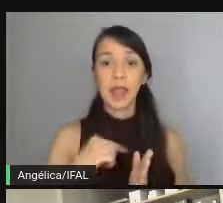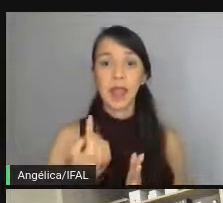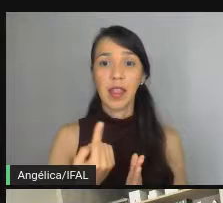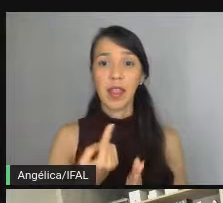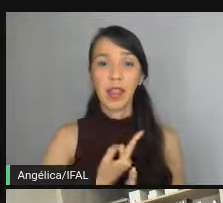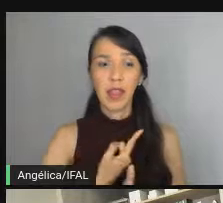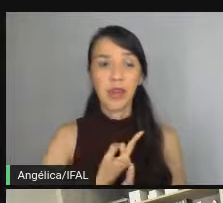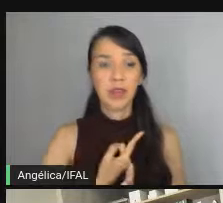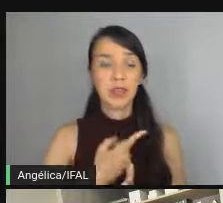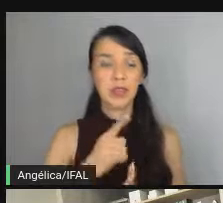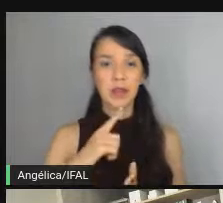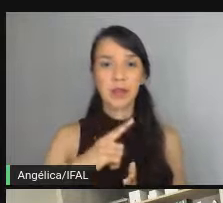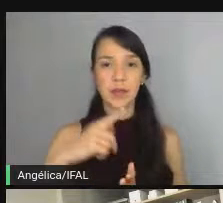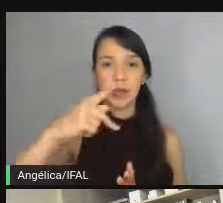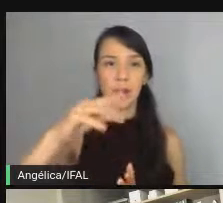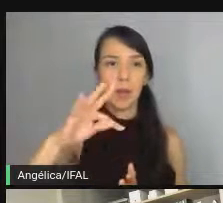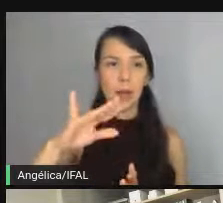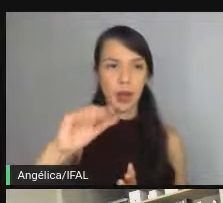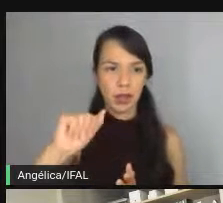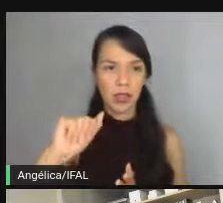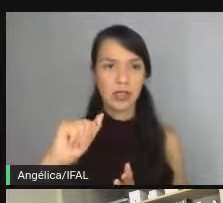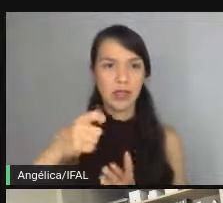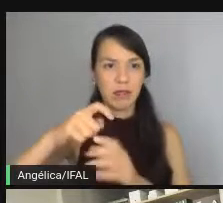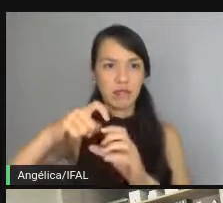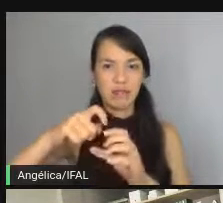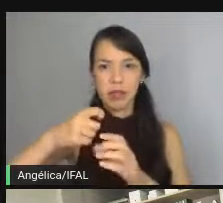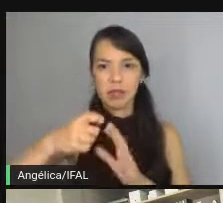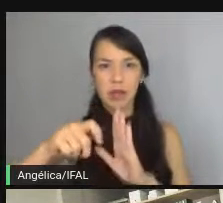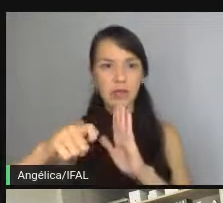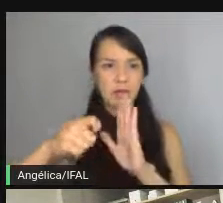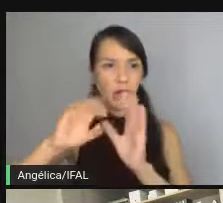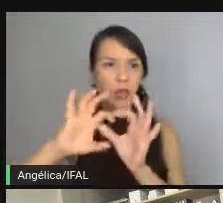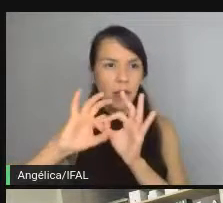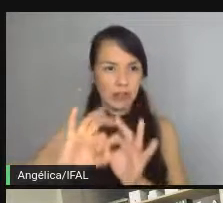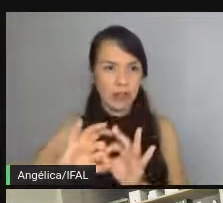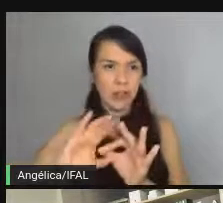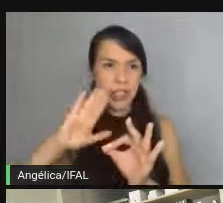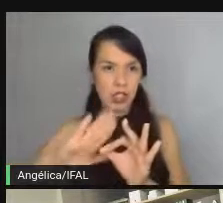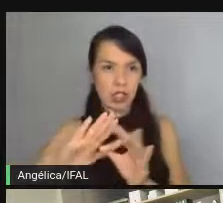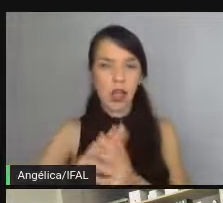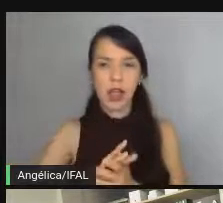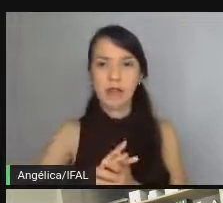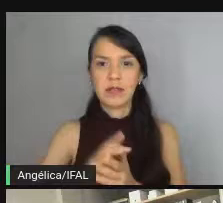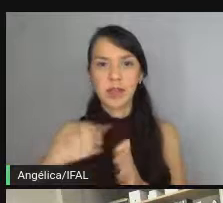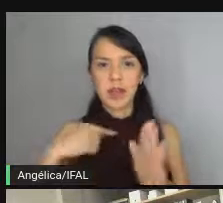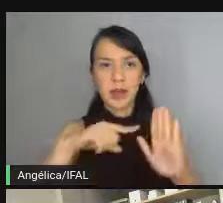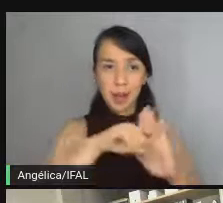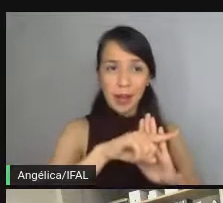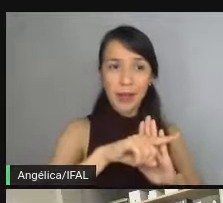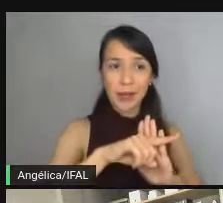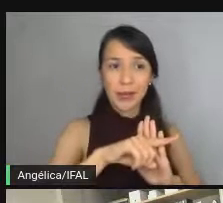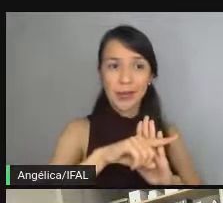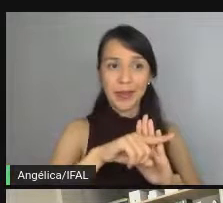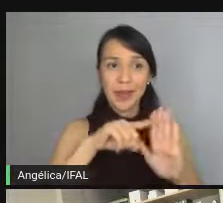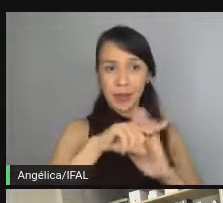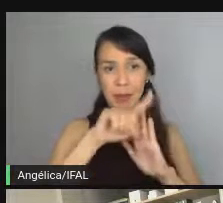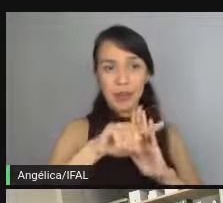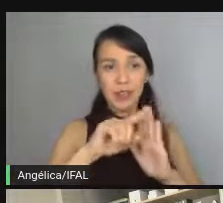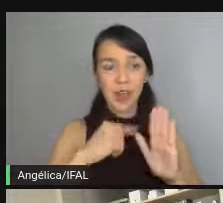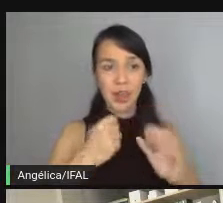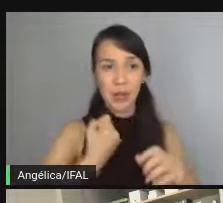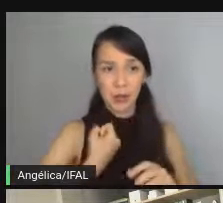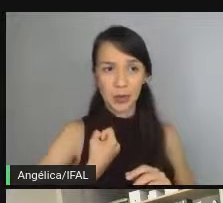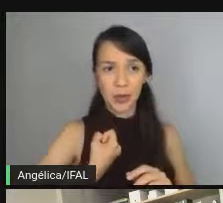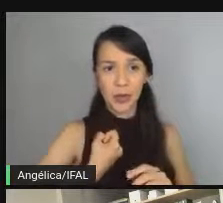trabalha com a potência fixa? Isso, aí já é um questionamento, aí já, já. É uma pergunta, eu